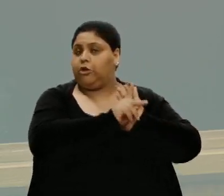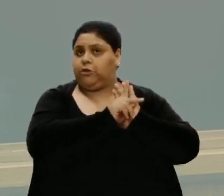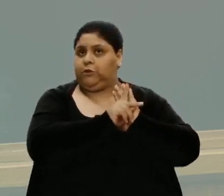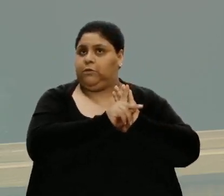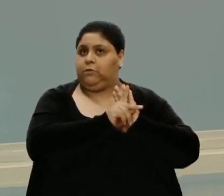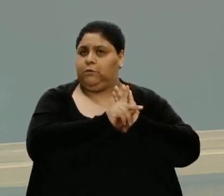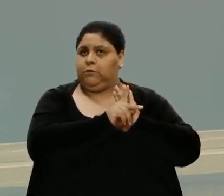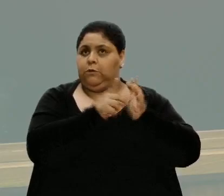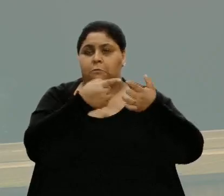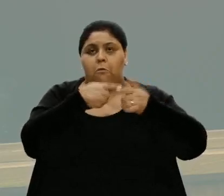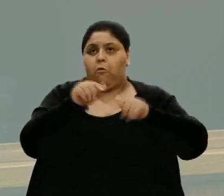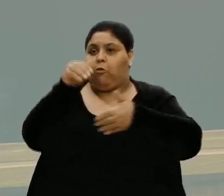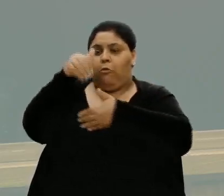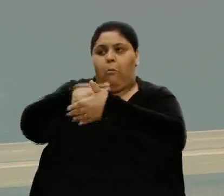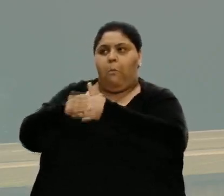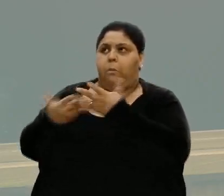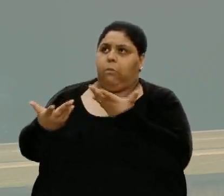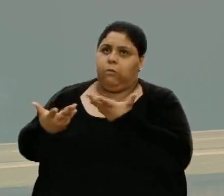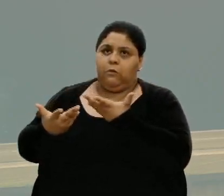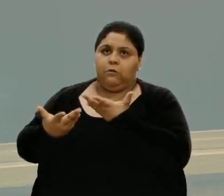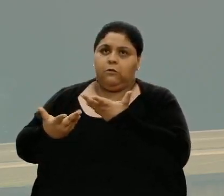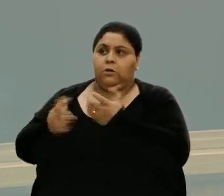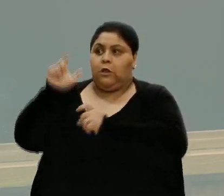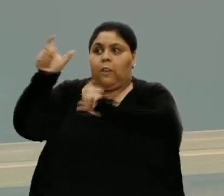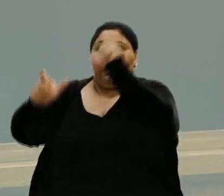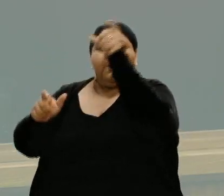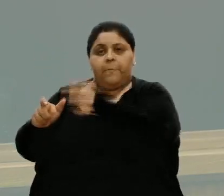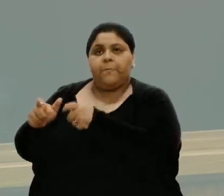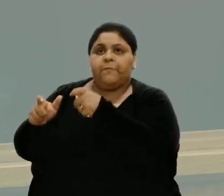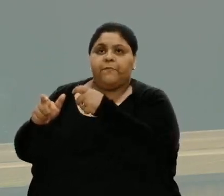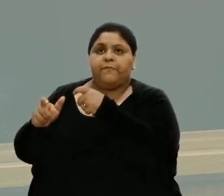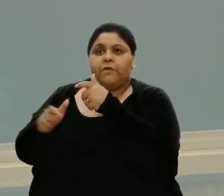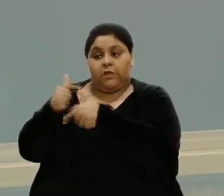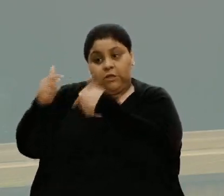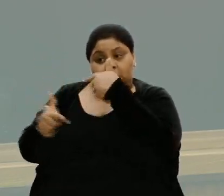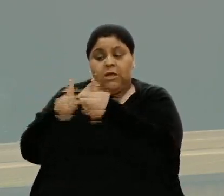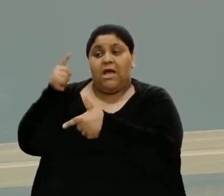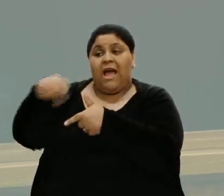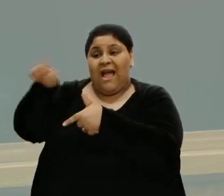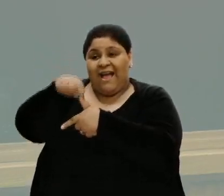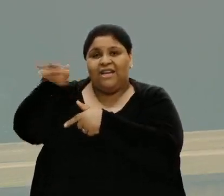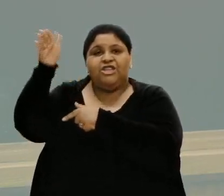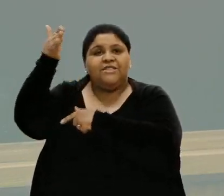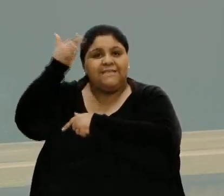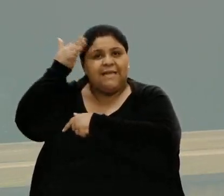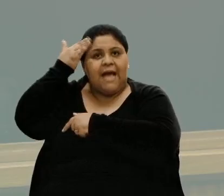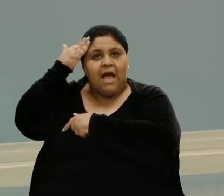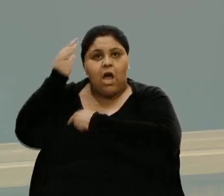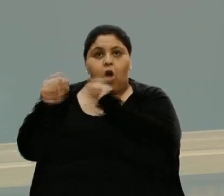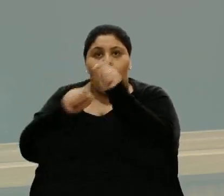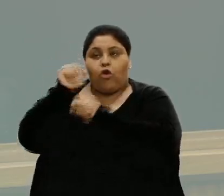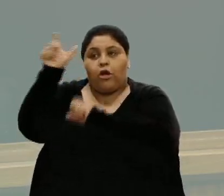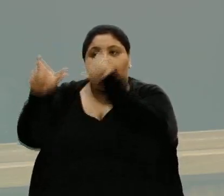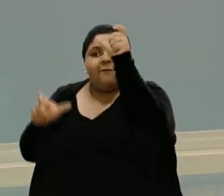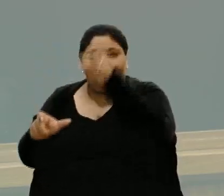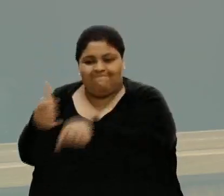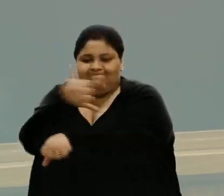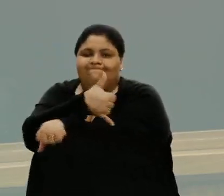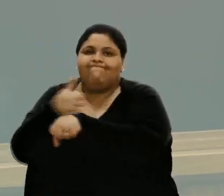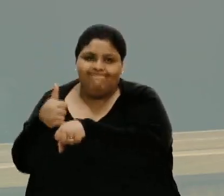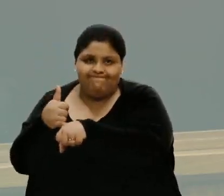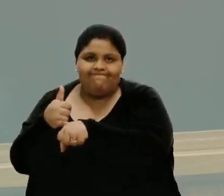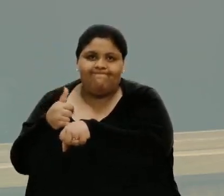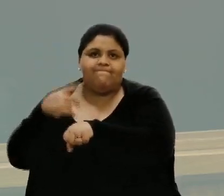não era votar contra as pessoas que estão lá, porque a gente sabe o que as pessoas passam. E